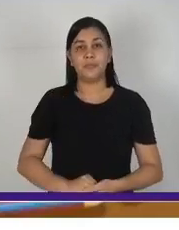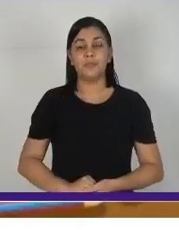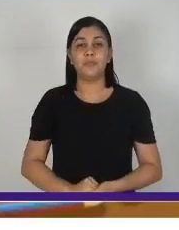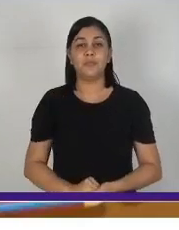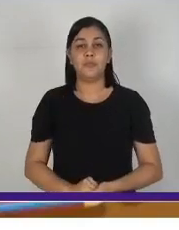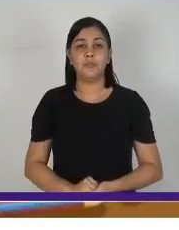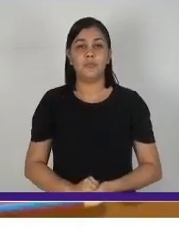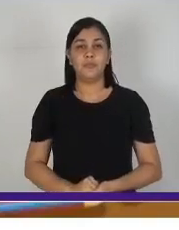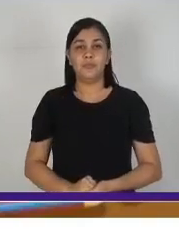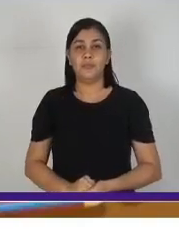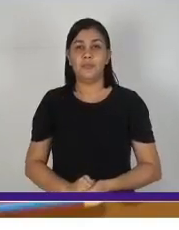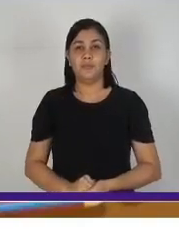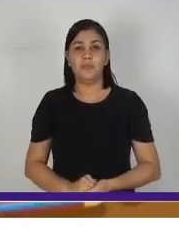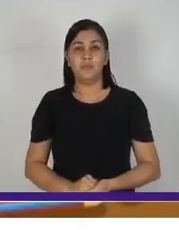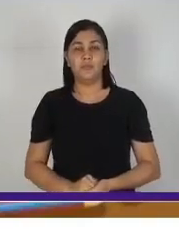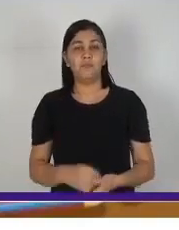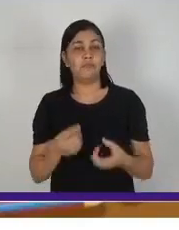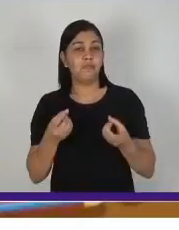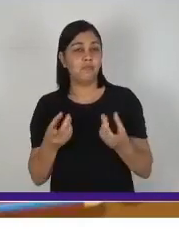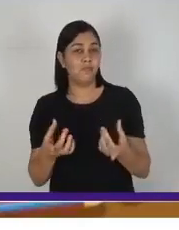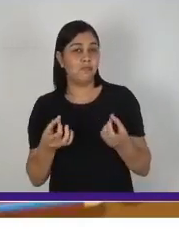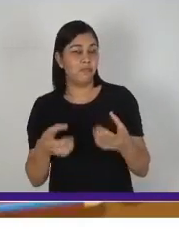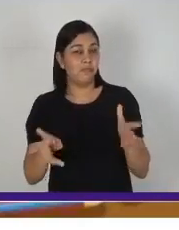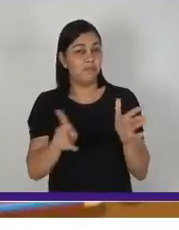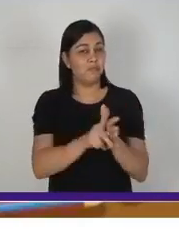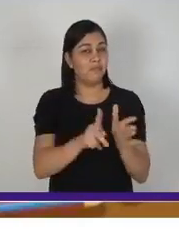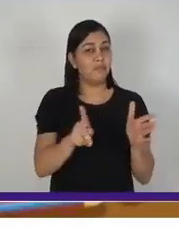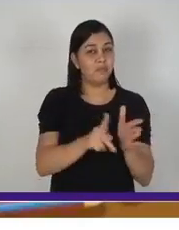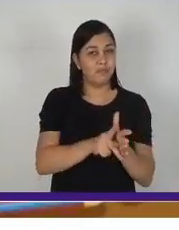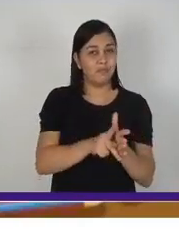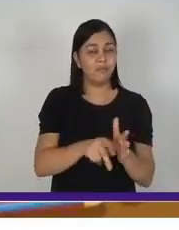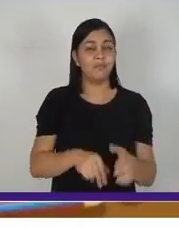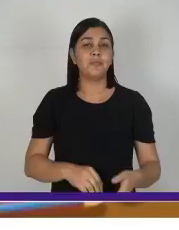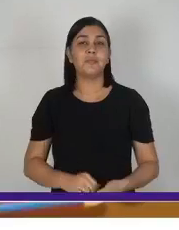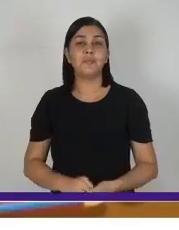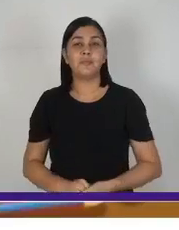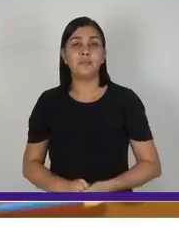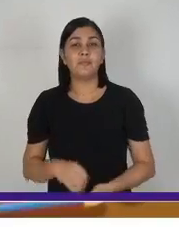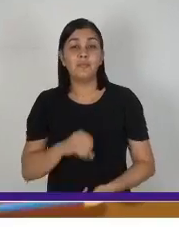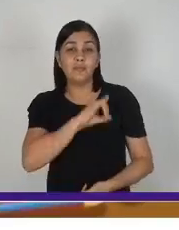E o vendedor é o próprio Lift. Oi, Lift!